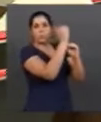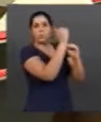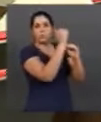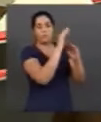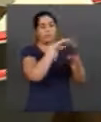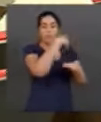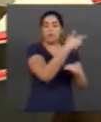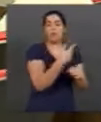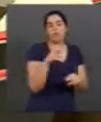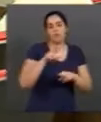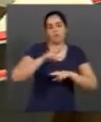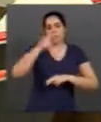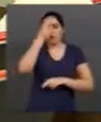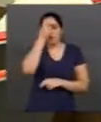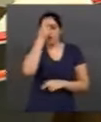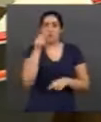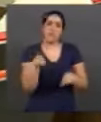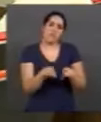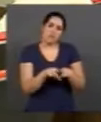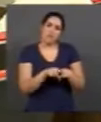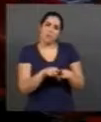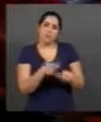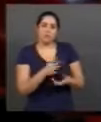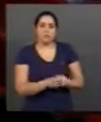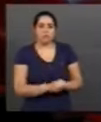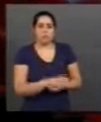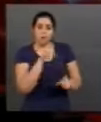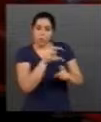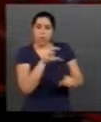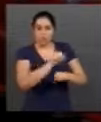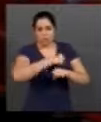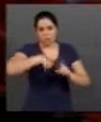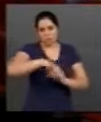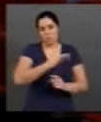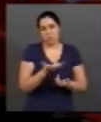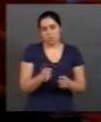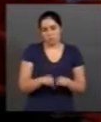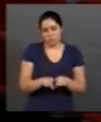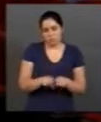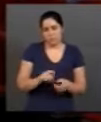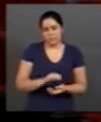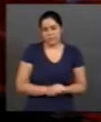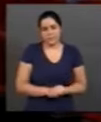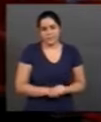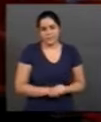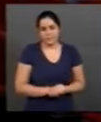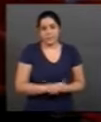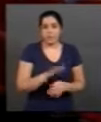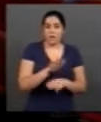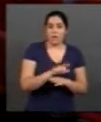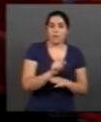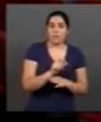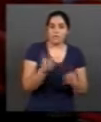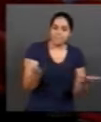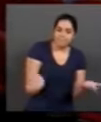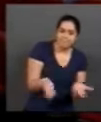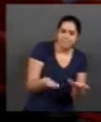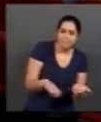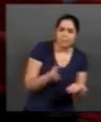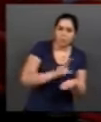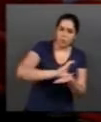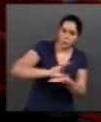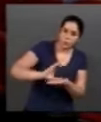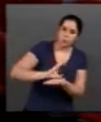universidade e impactar a sociedade de maneira geral. Isso contribui, inclusive, para incentivar o financiamento às